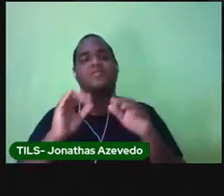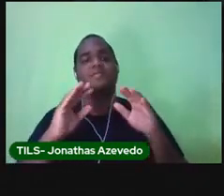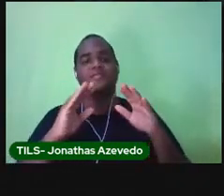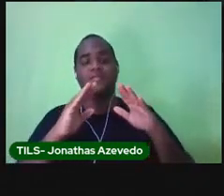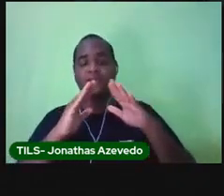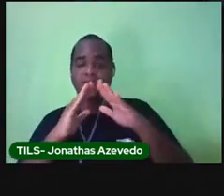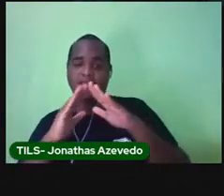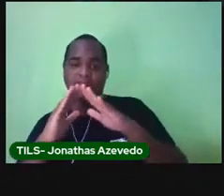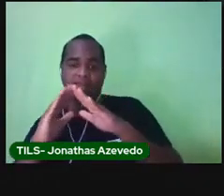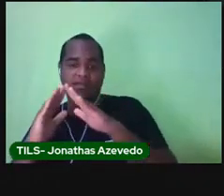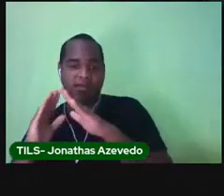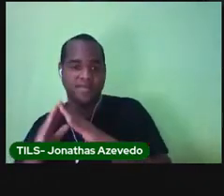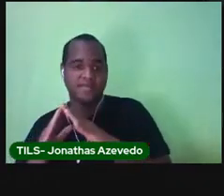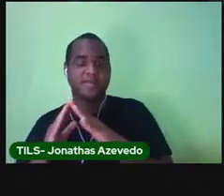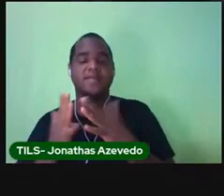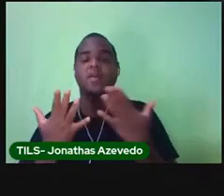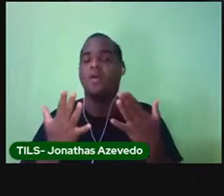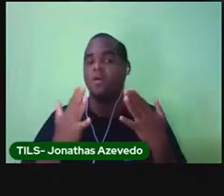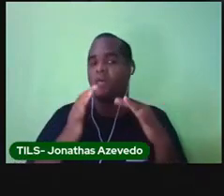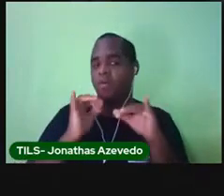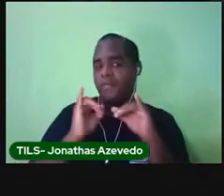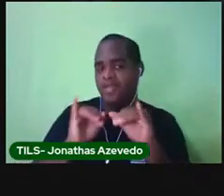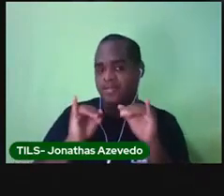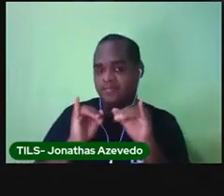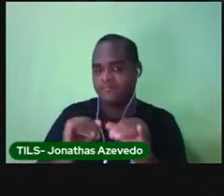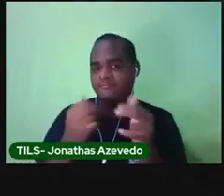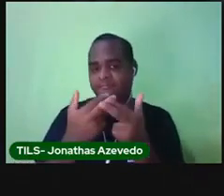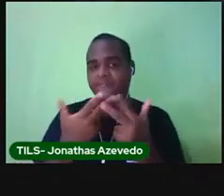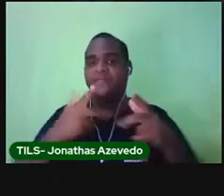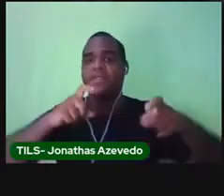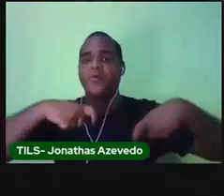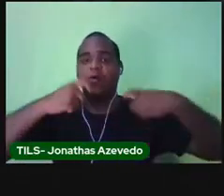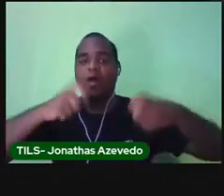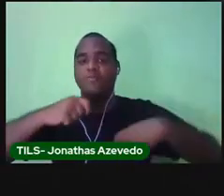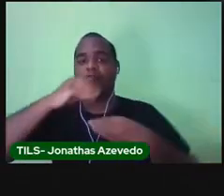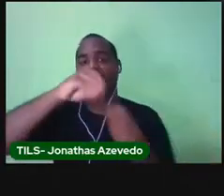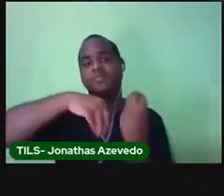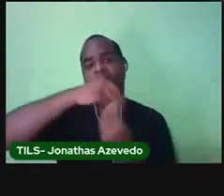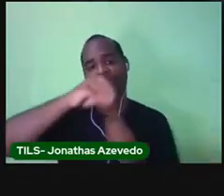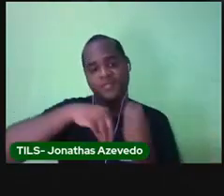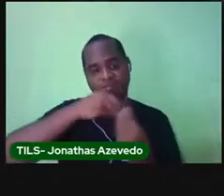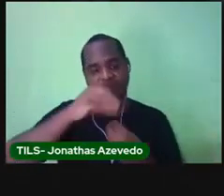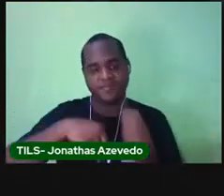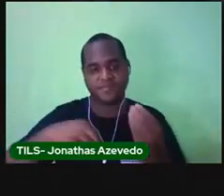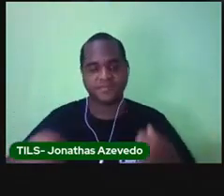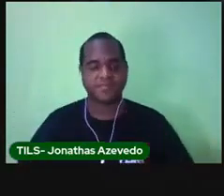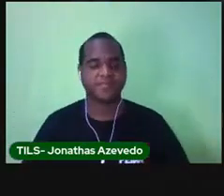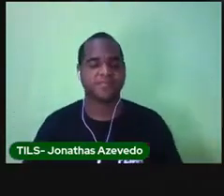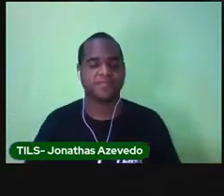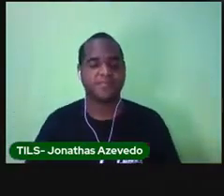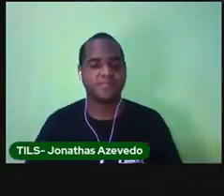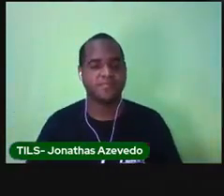residencial, comercial, rural ou misto?